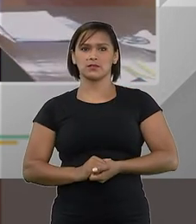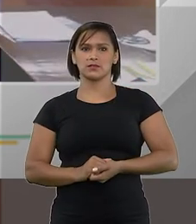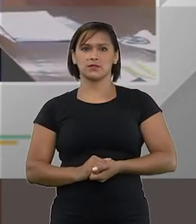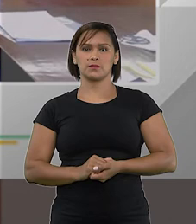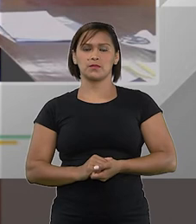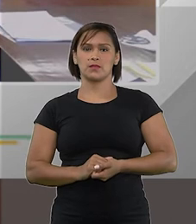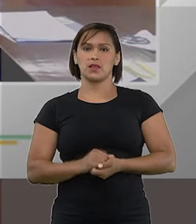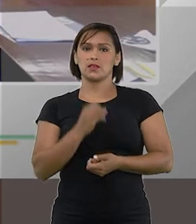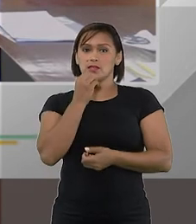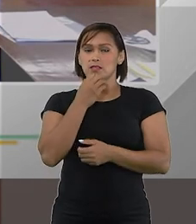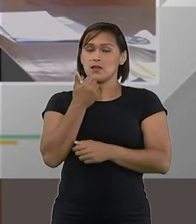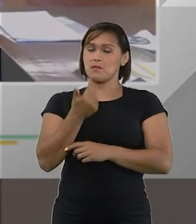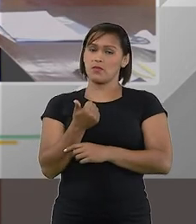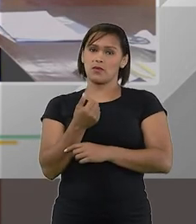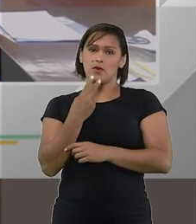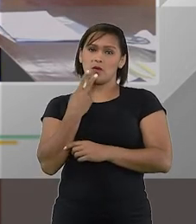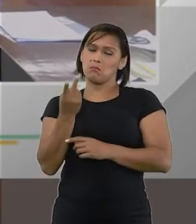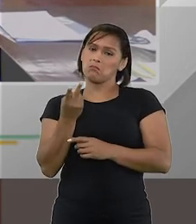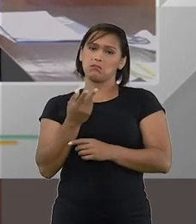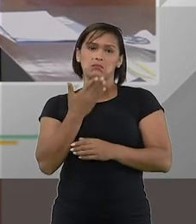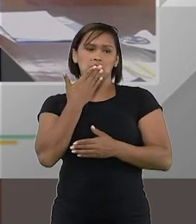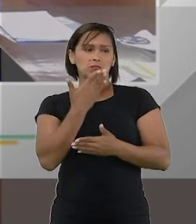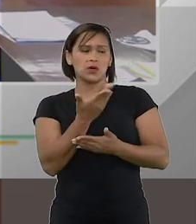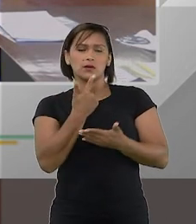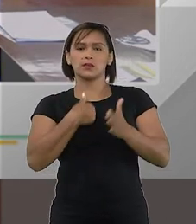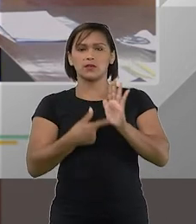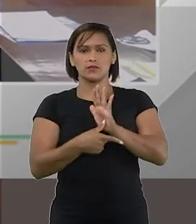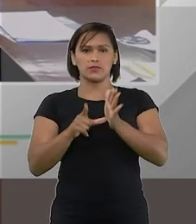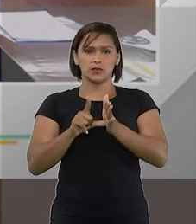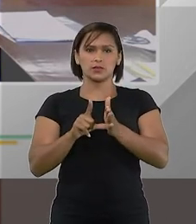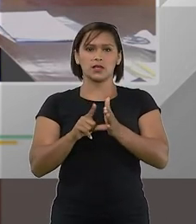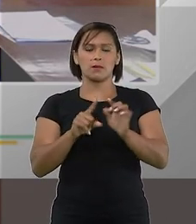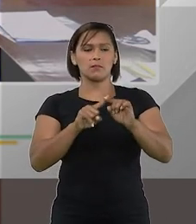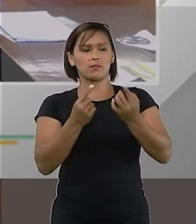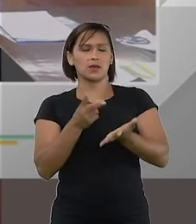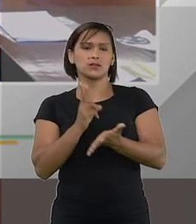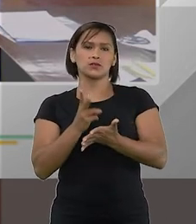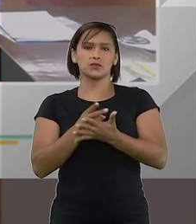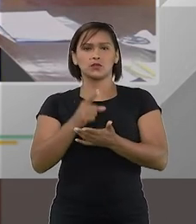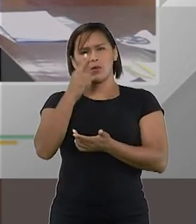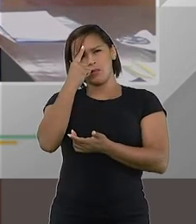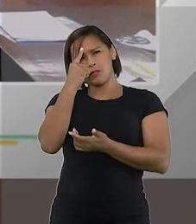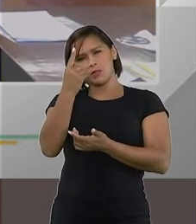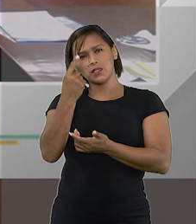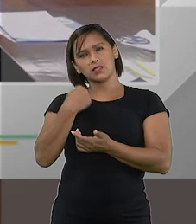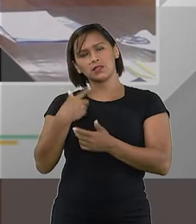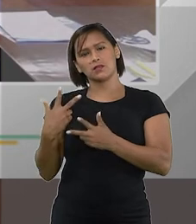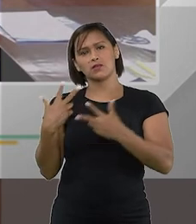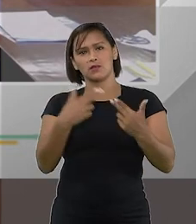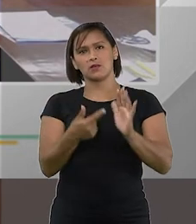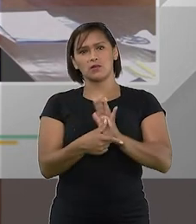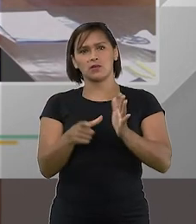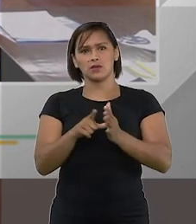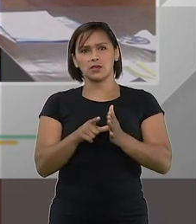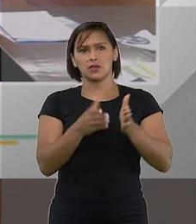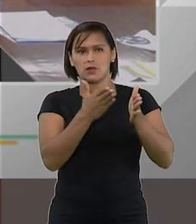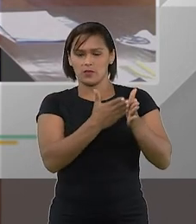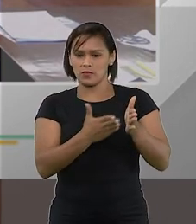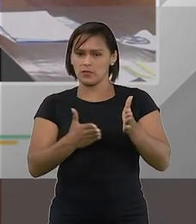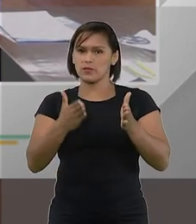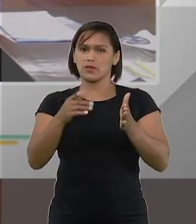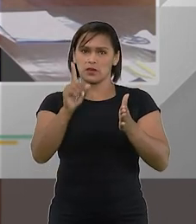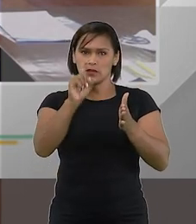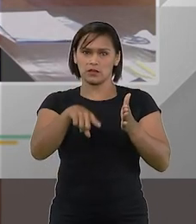se há benefício talvez possa regredir mas eu continuo pensando desta forma tempos